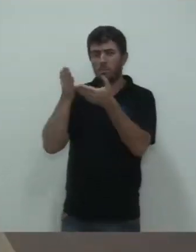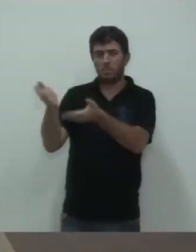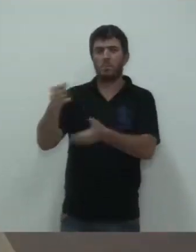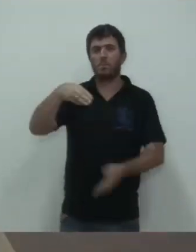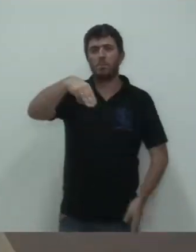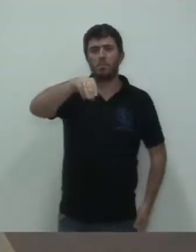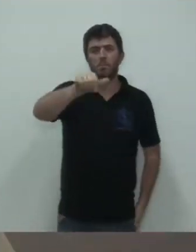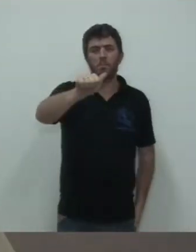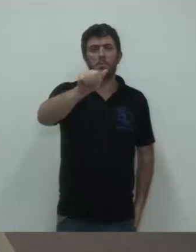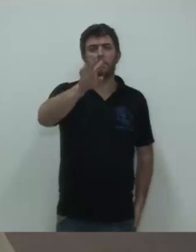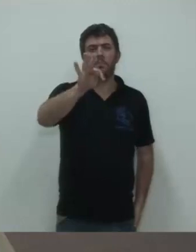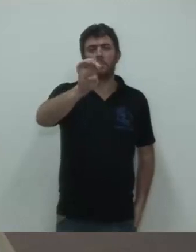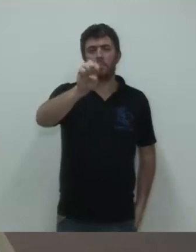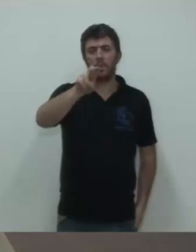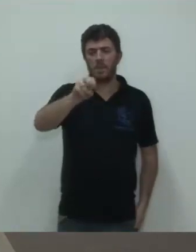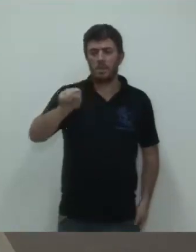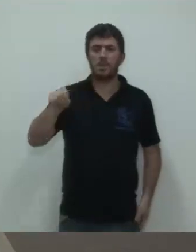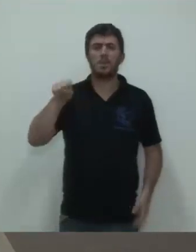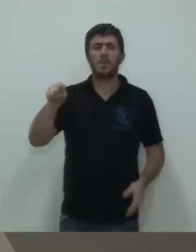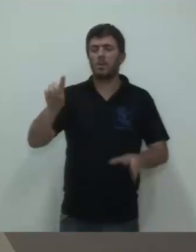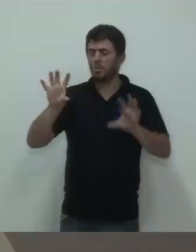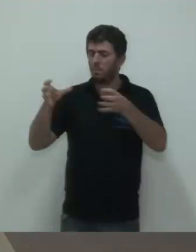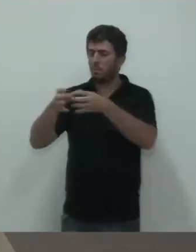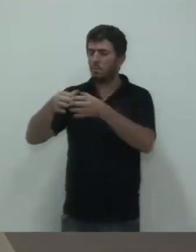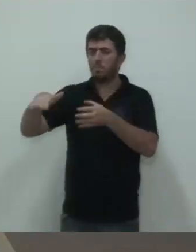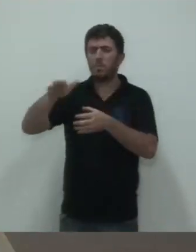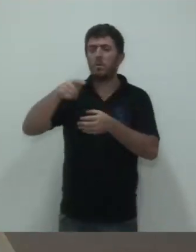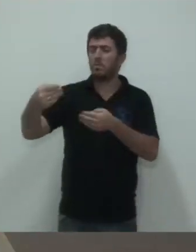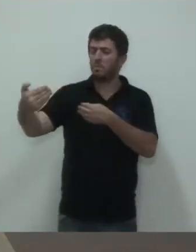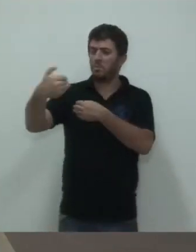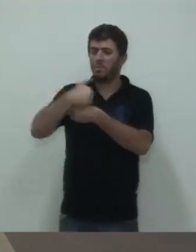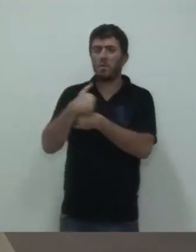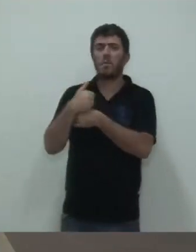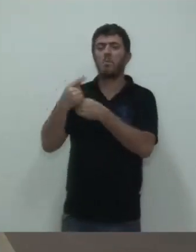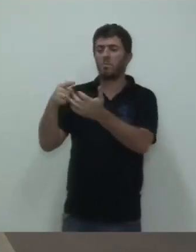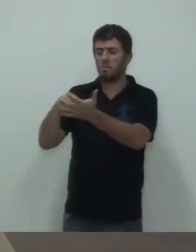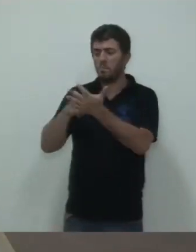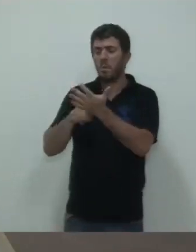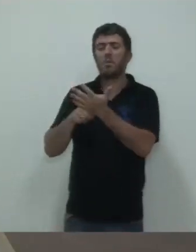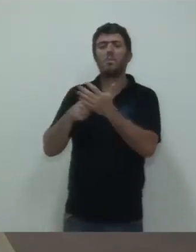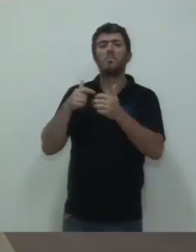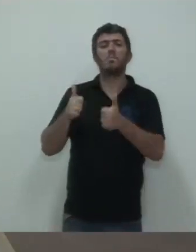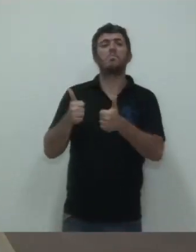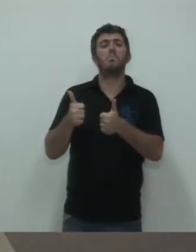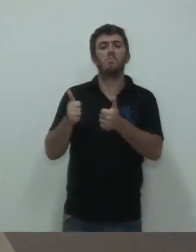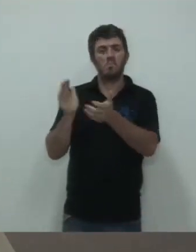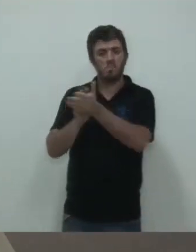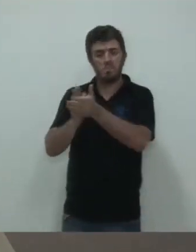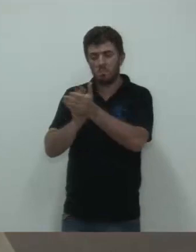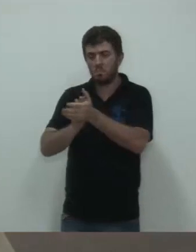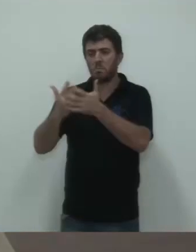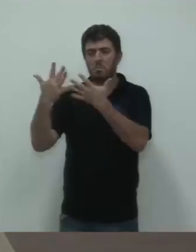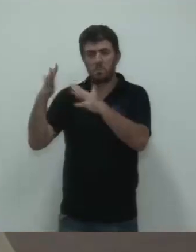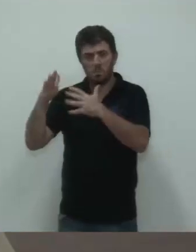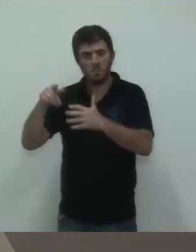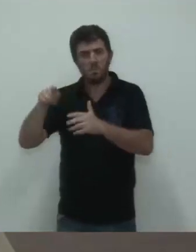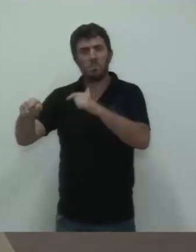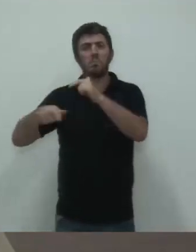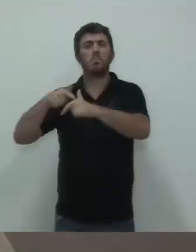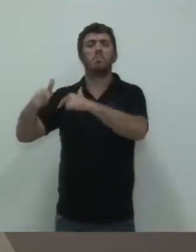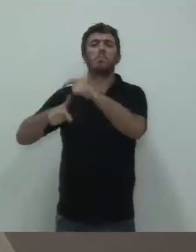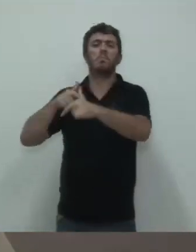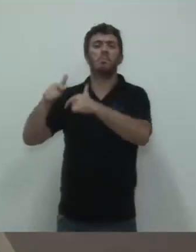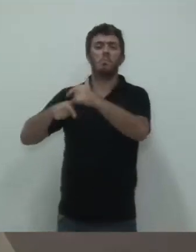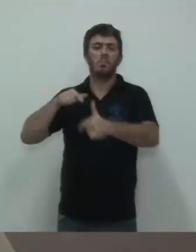equipe, que esteve aqui apresentando as ações nessa semana do empreendedor que a gente vai estar vivendo e que já